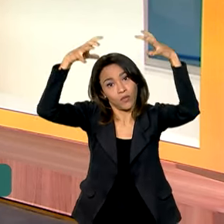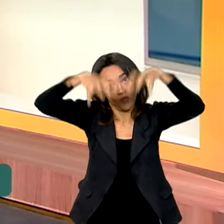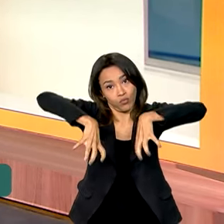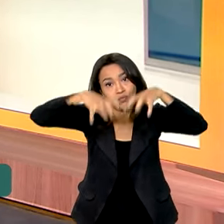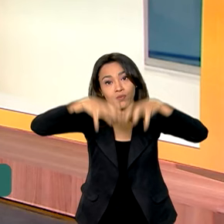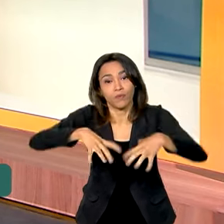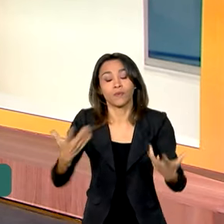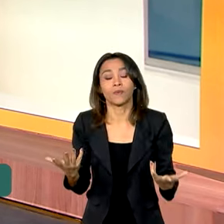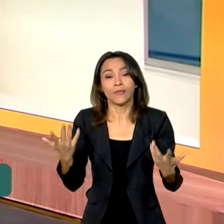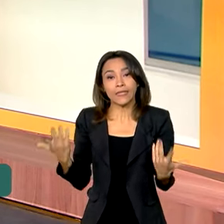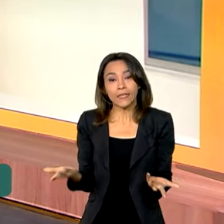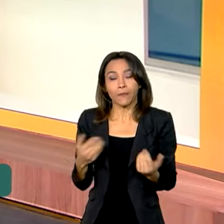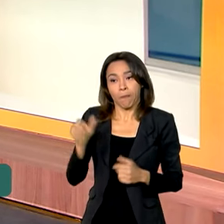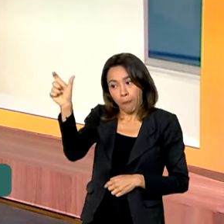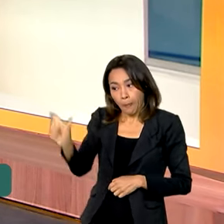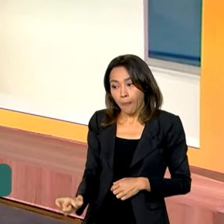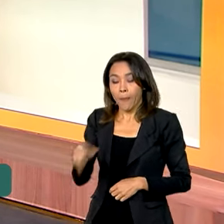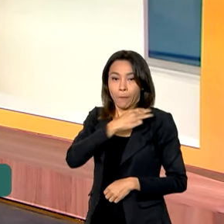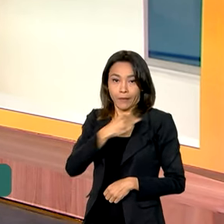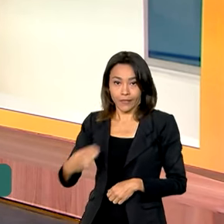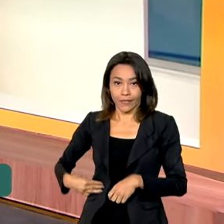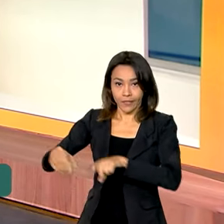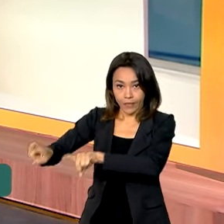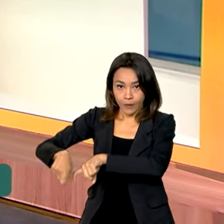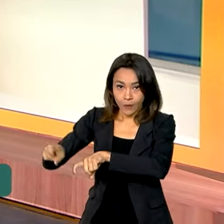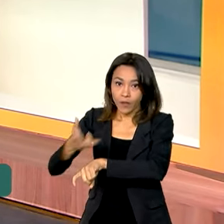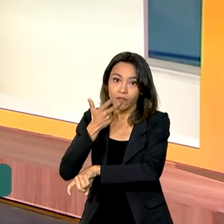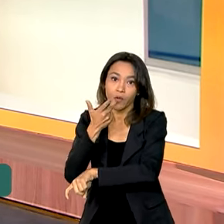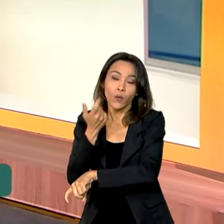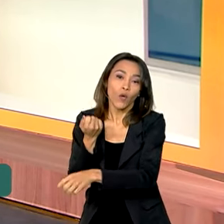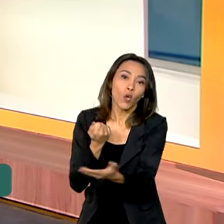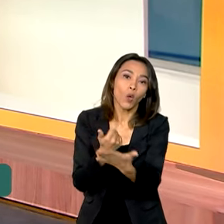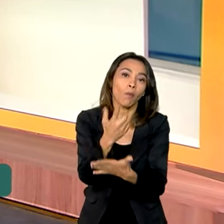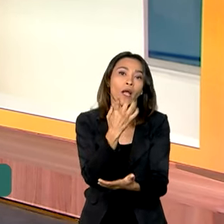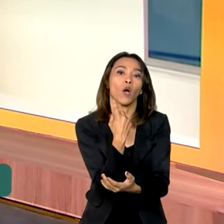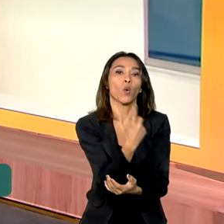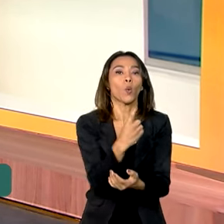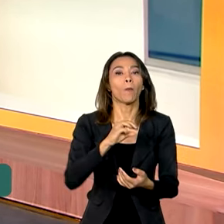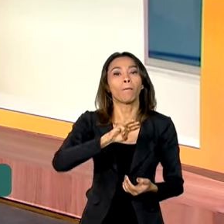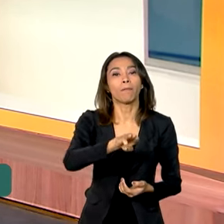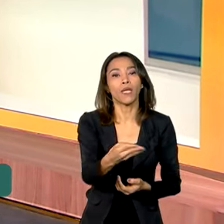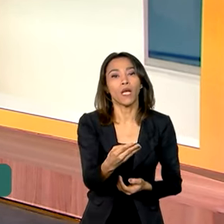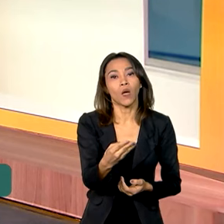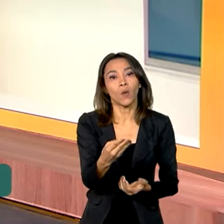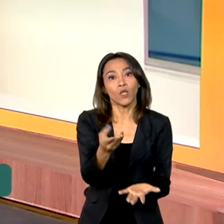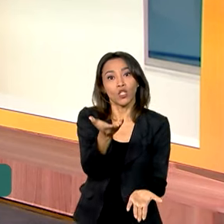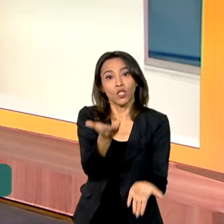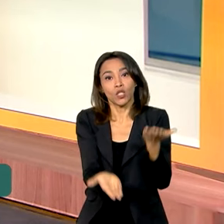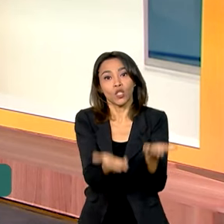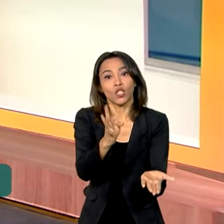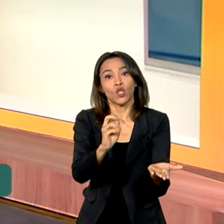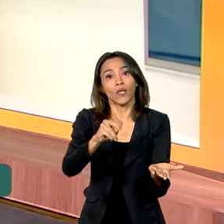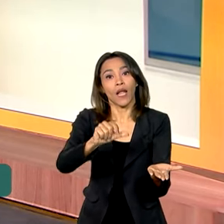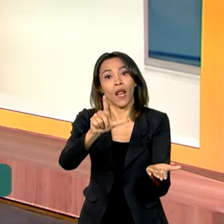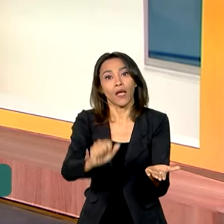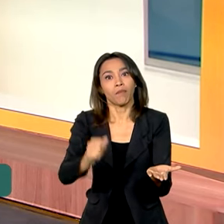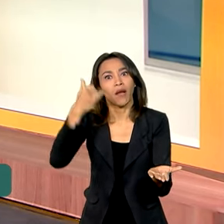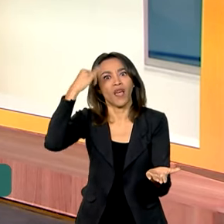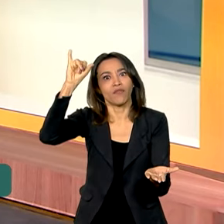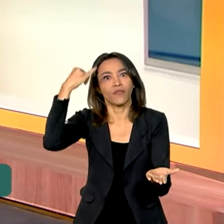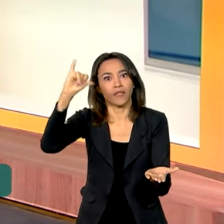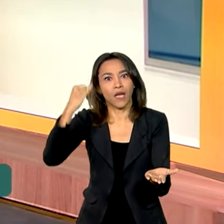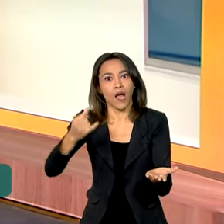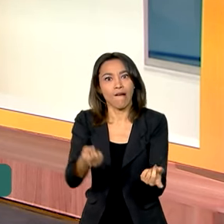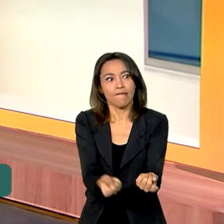ministro da Agricultura, Carlos Fávaro, anunciou a compra de cerca de um milhão de toneladas para não permitir uma especulação nos preços.